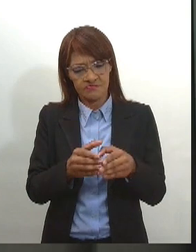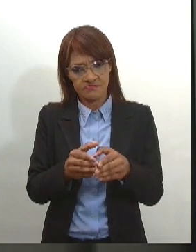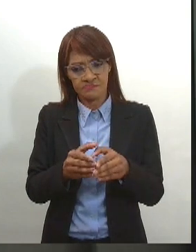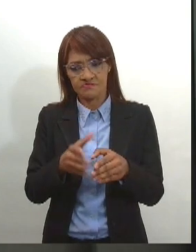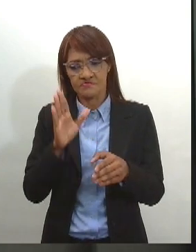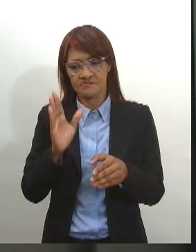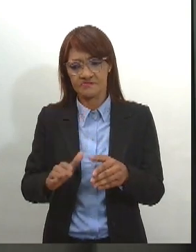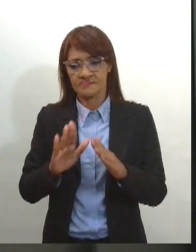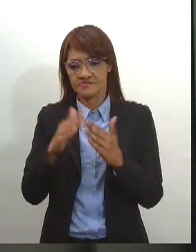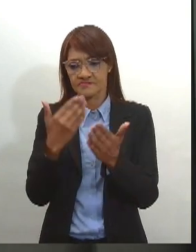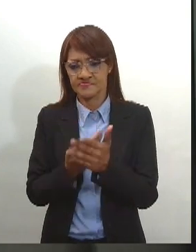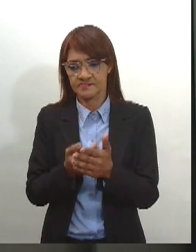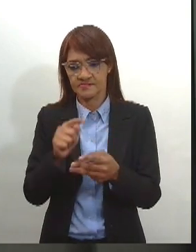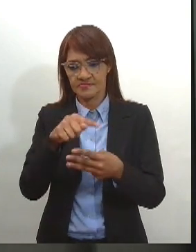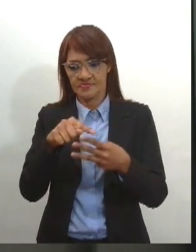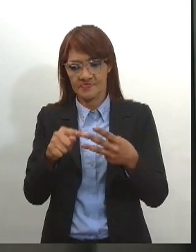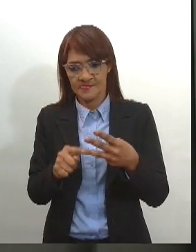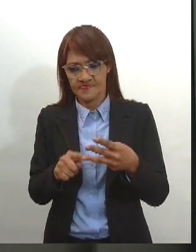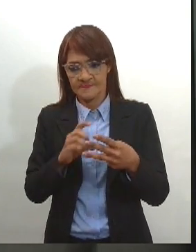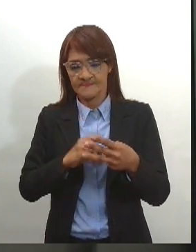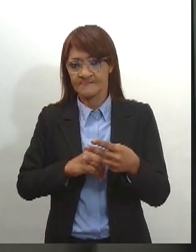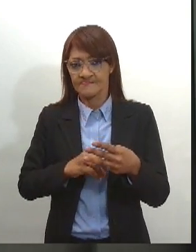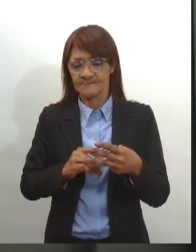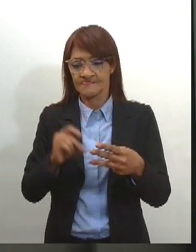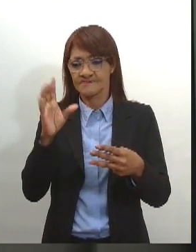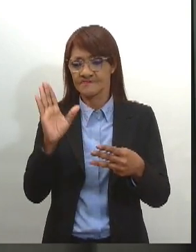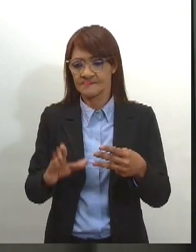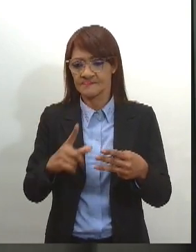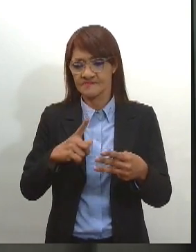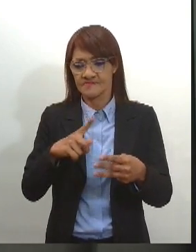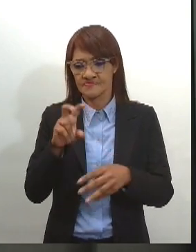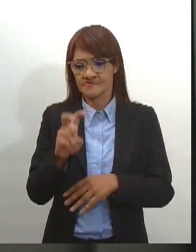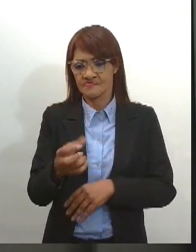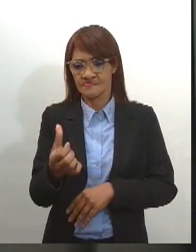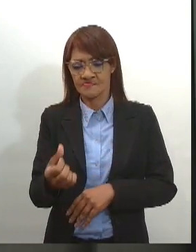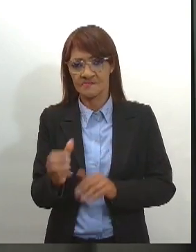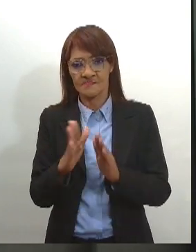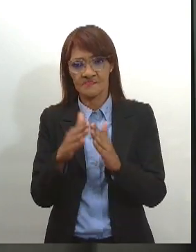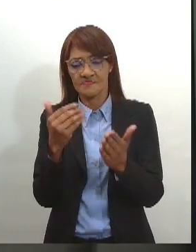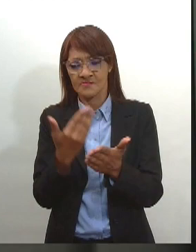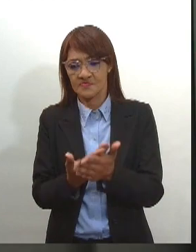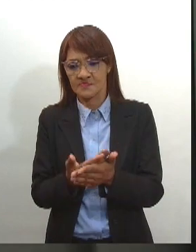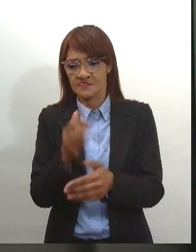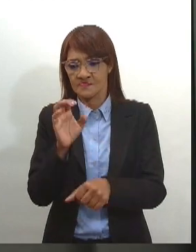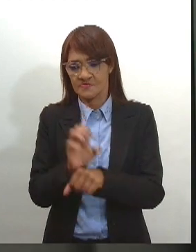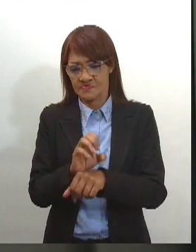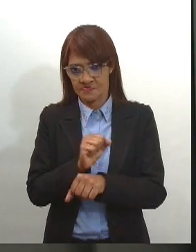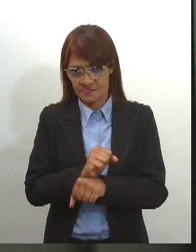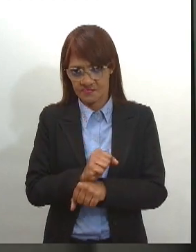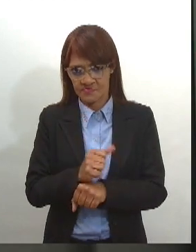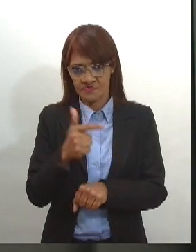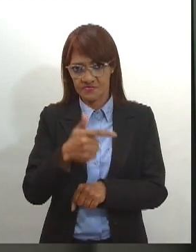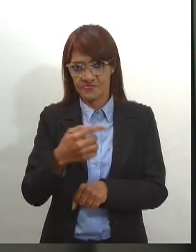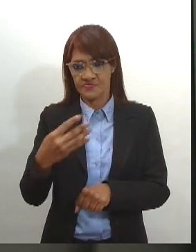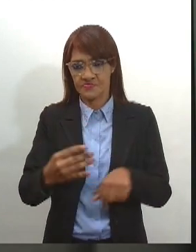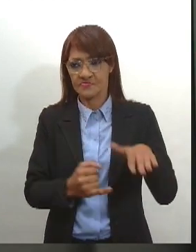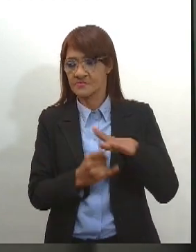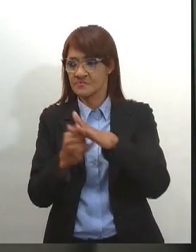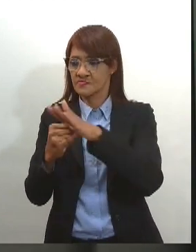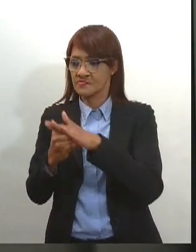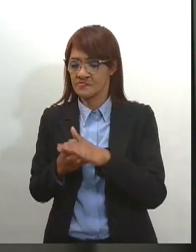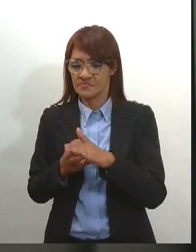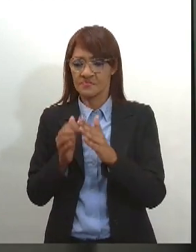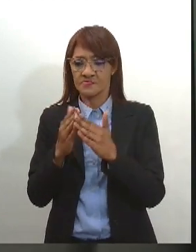blocos, contando com cerca de 56 escolas estaduais e 24 instituições e escolas municipais.